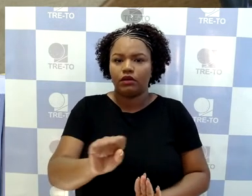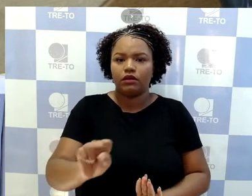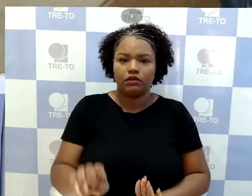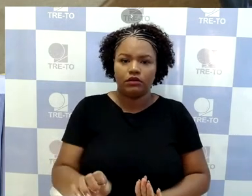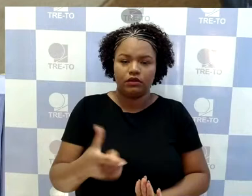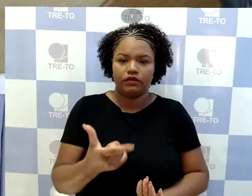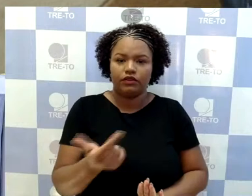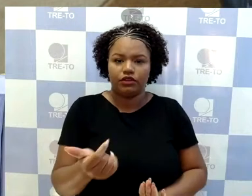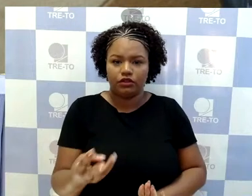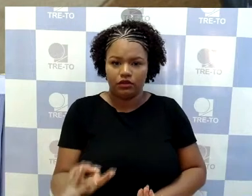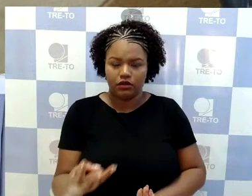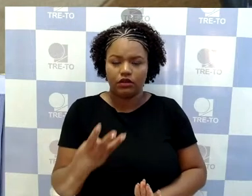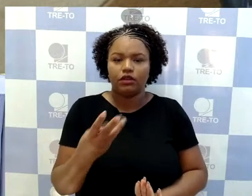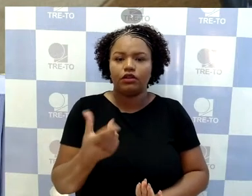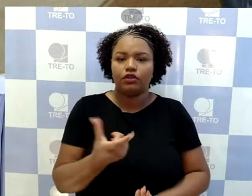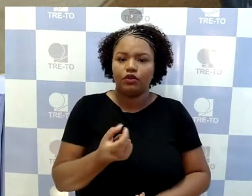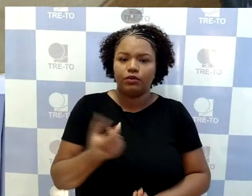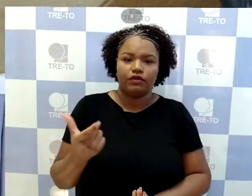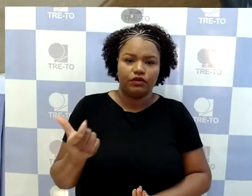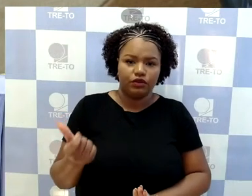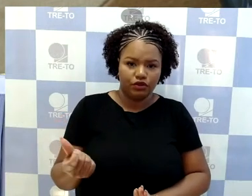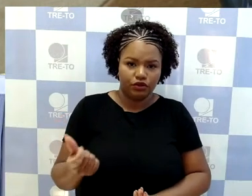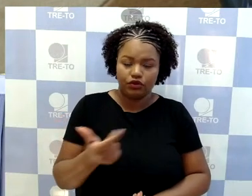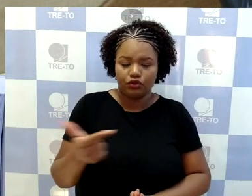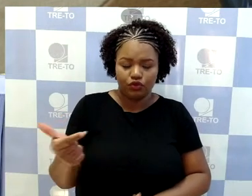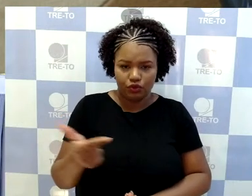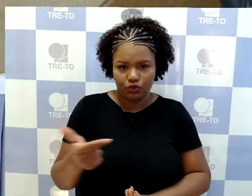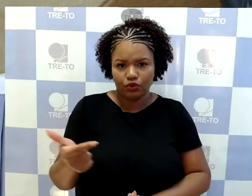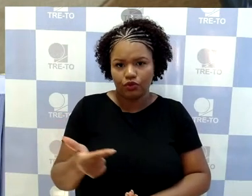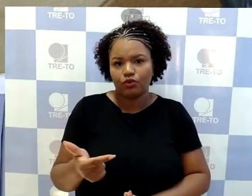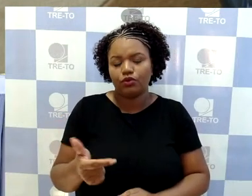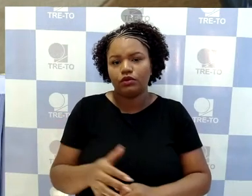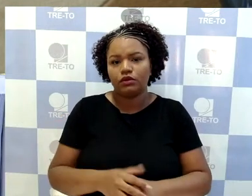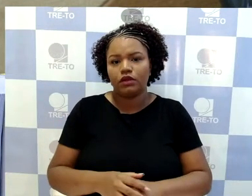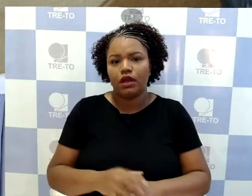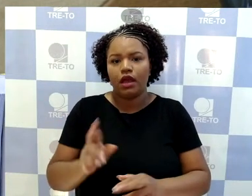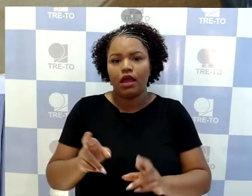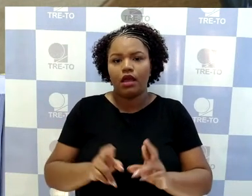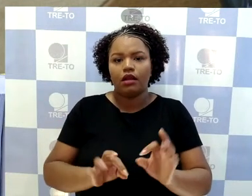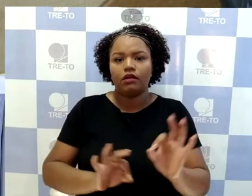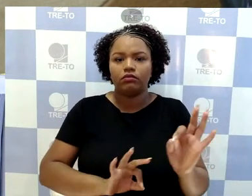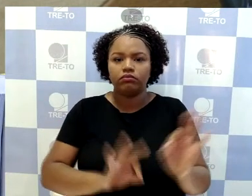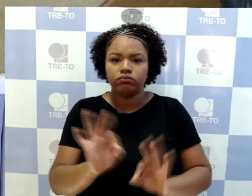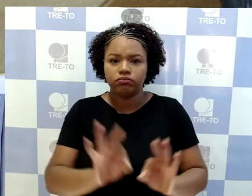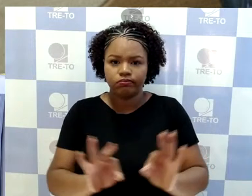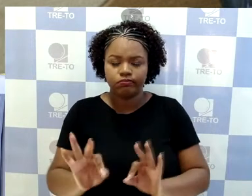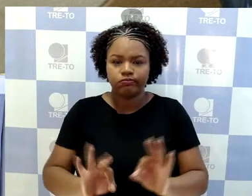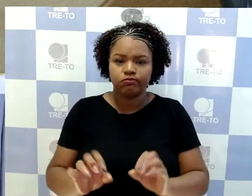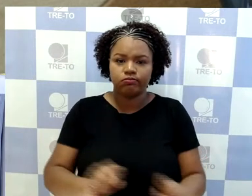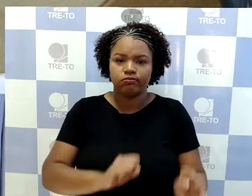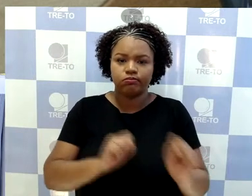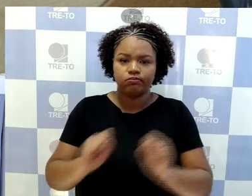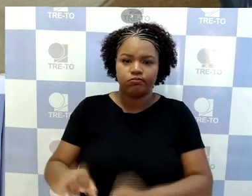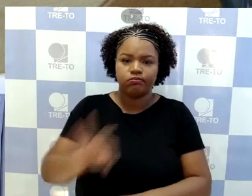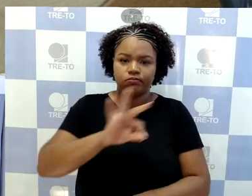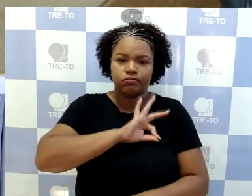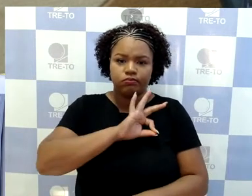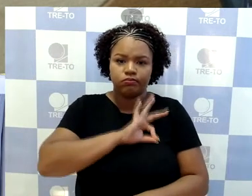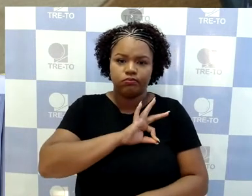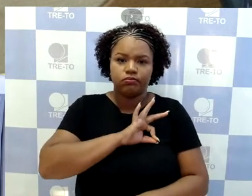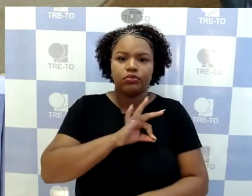2021, que regulamenta o exercício do poder de polícia administrativa no âmbito daquele tribunal.